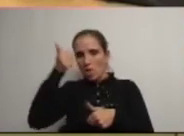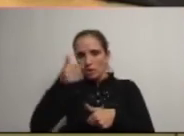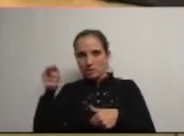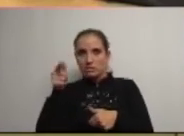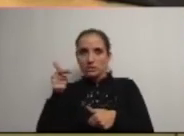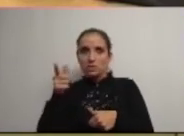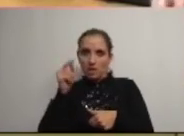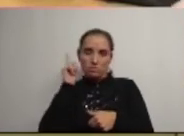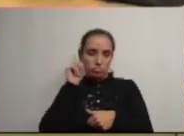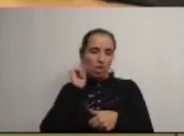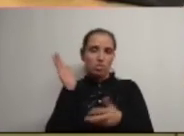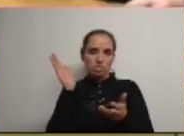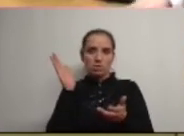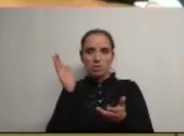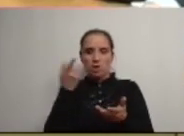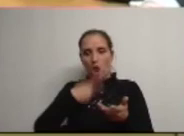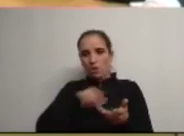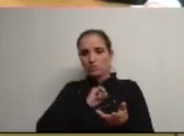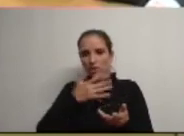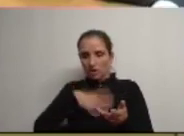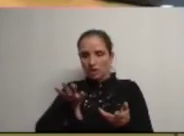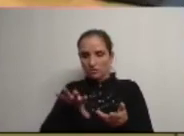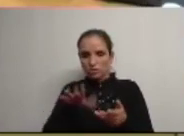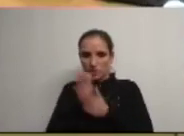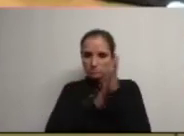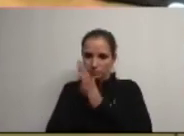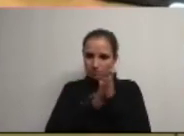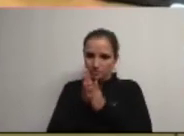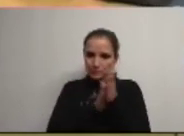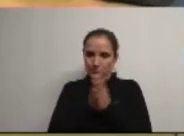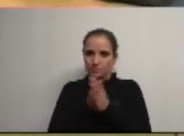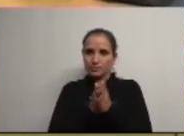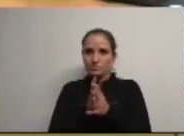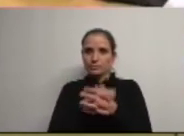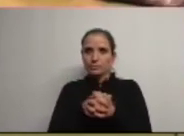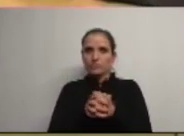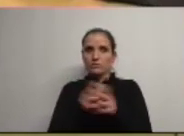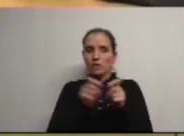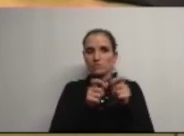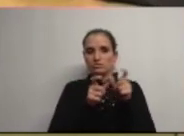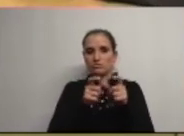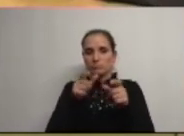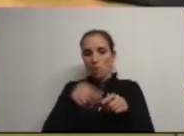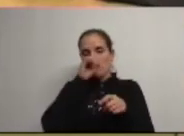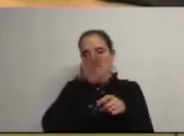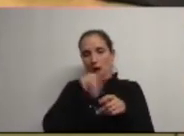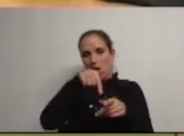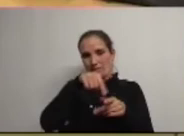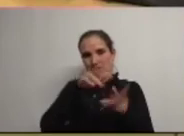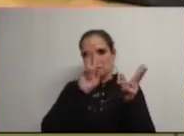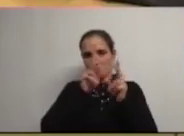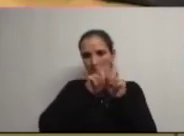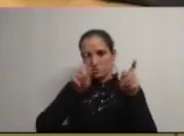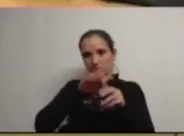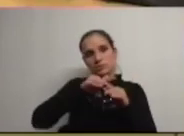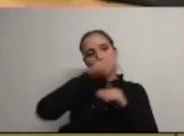também é tido em conta portanto nós queremos utilizar a ligação do parque empresarial para